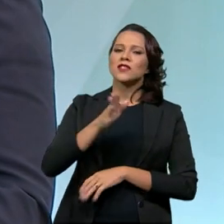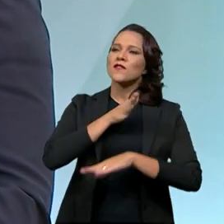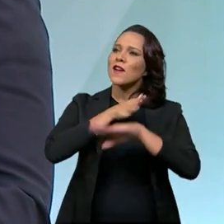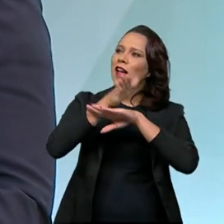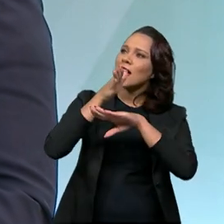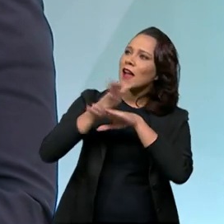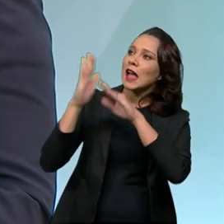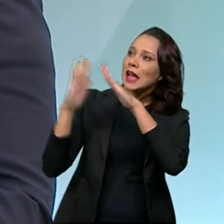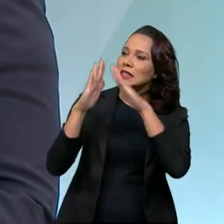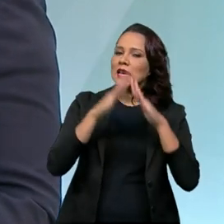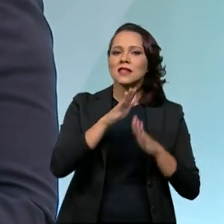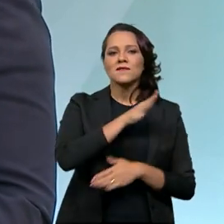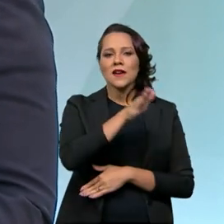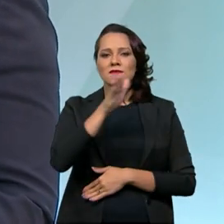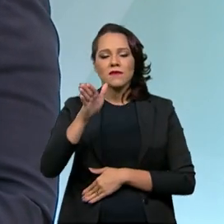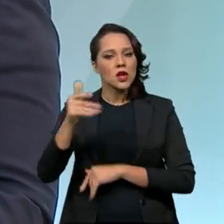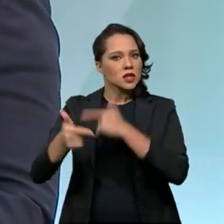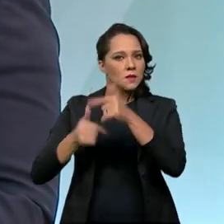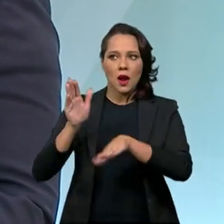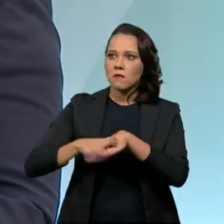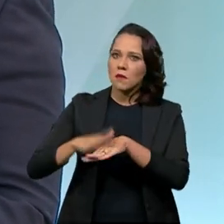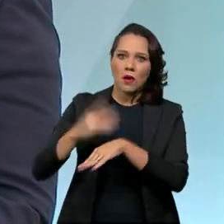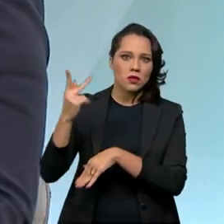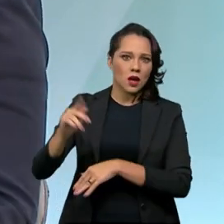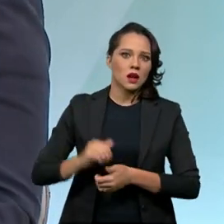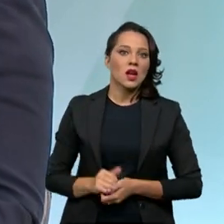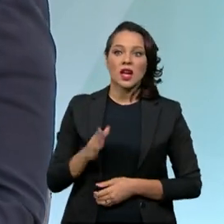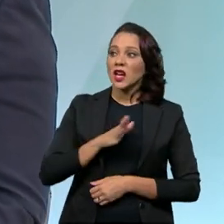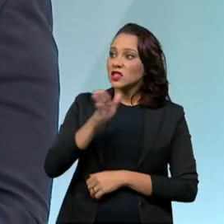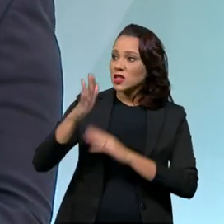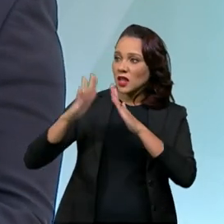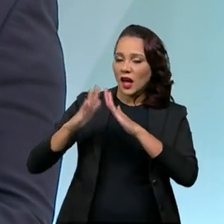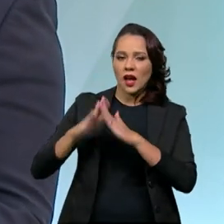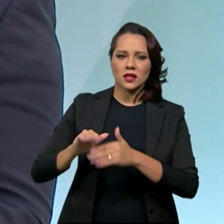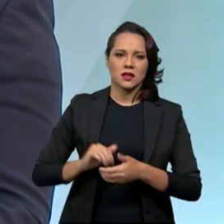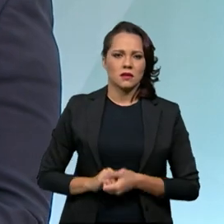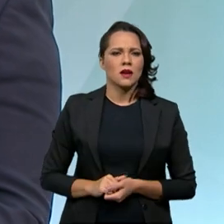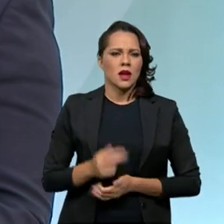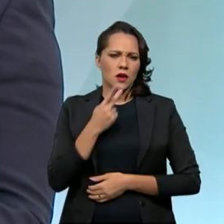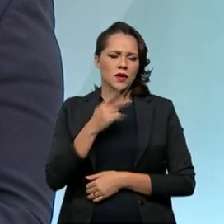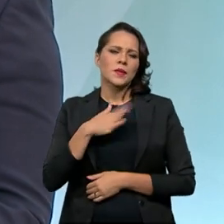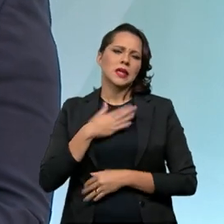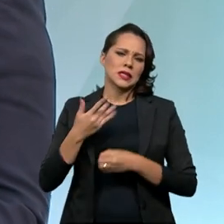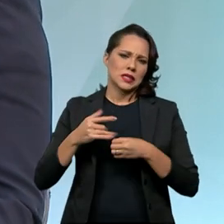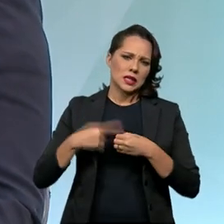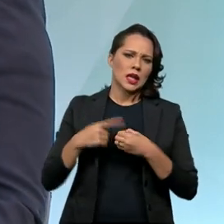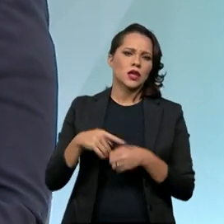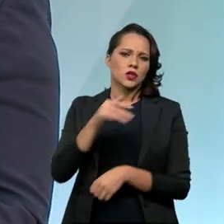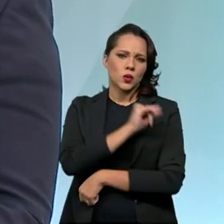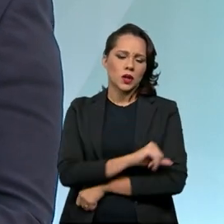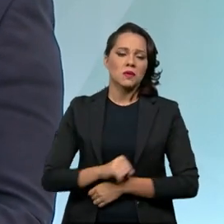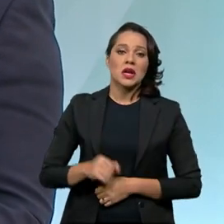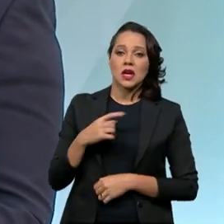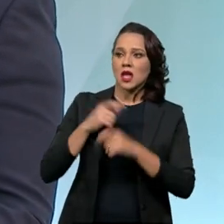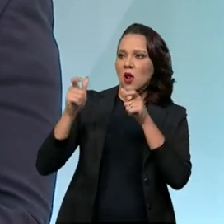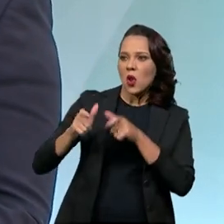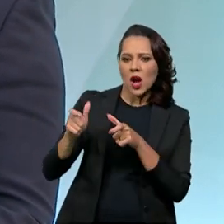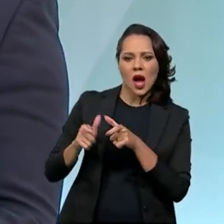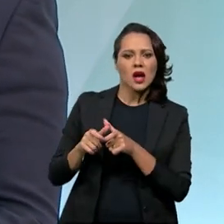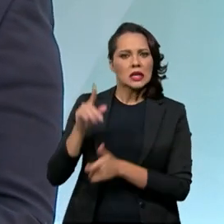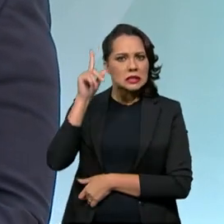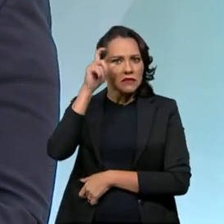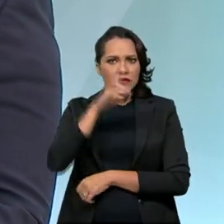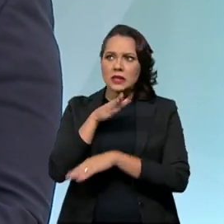que roda o Brasil sabe o trabalho que só eles fazem, que é de muitas vezes na casa das pessoas. Eu falo em relação à minha cidade, no Rio de Janeiro, que tem locais que